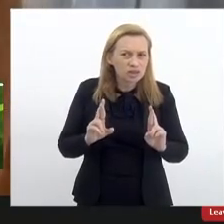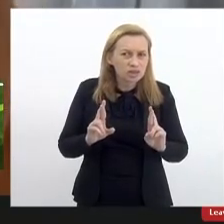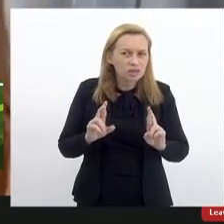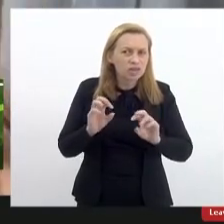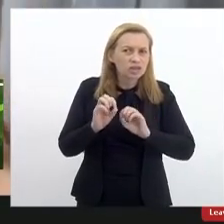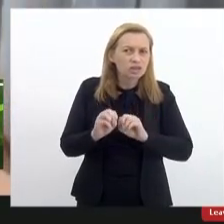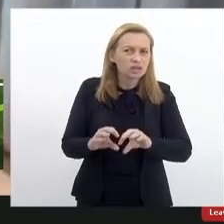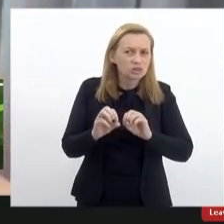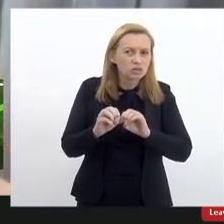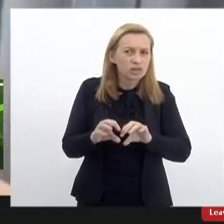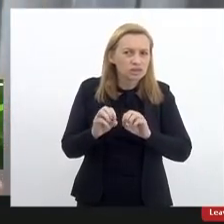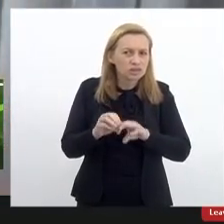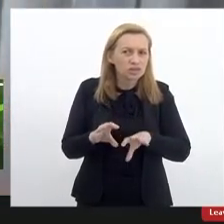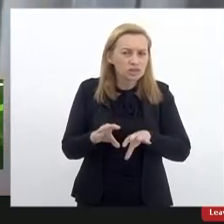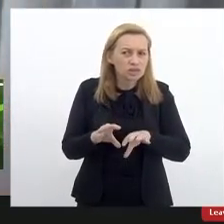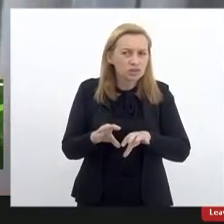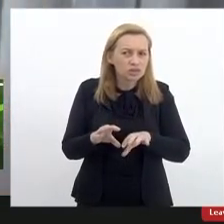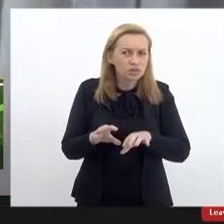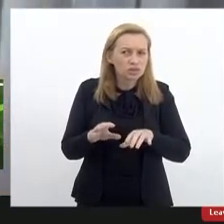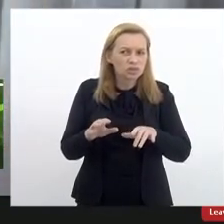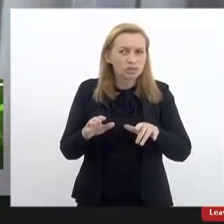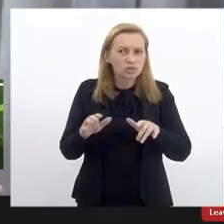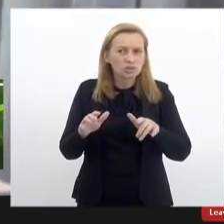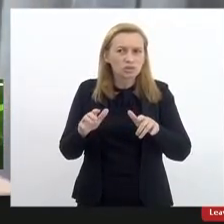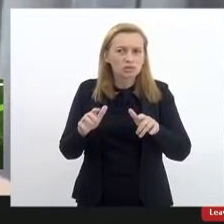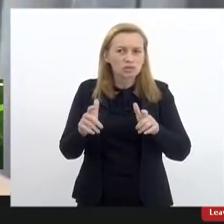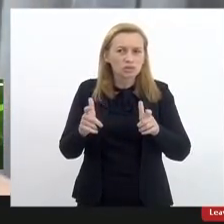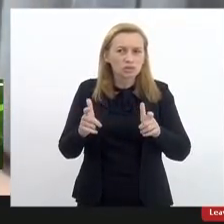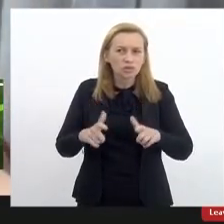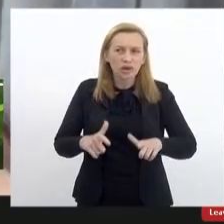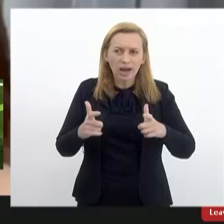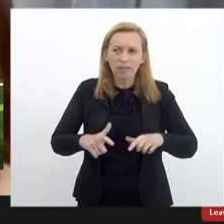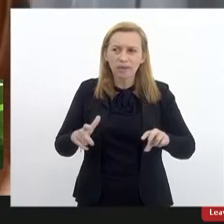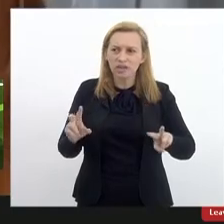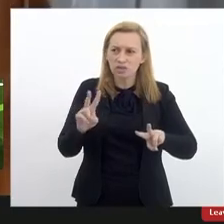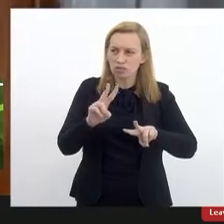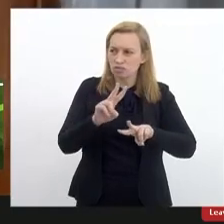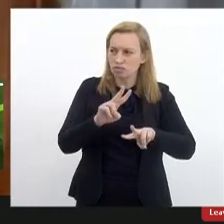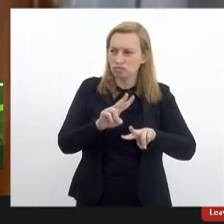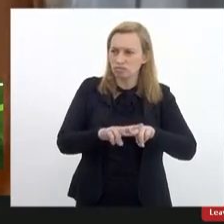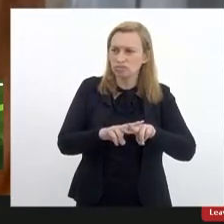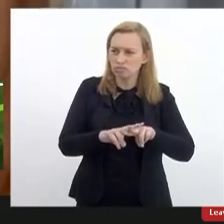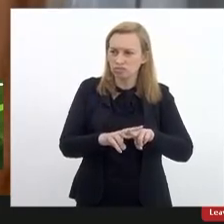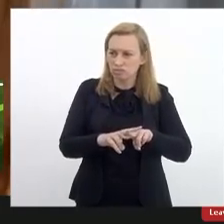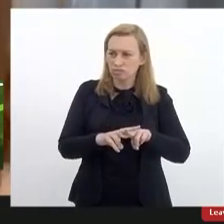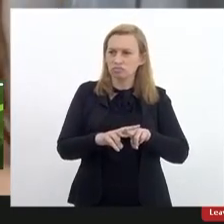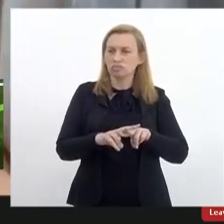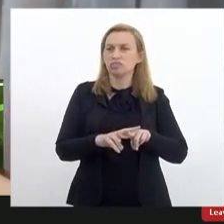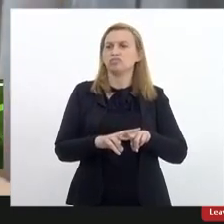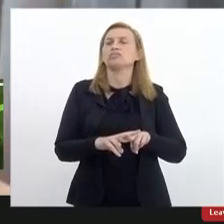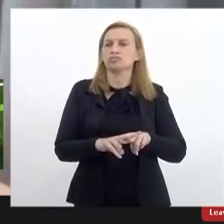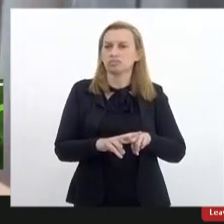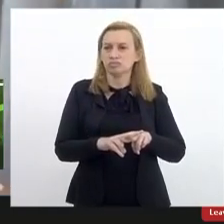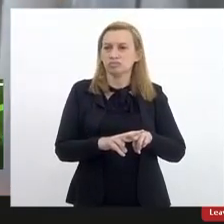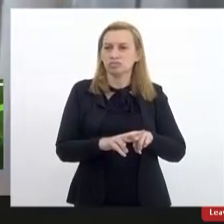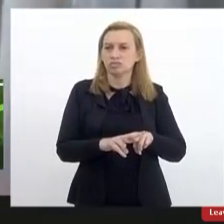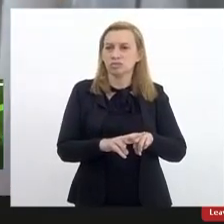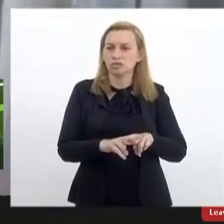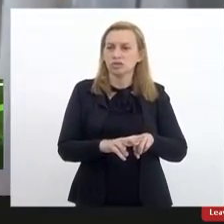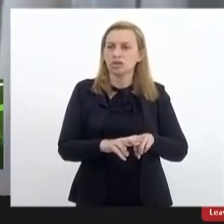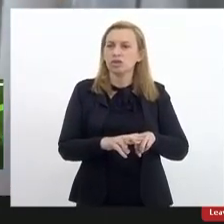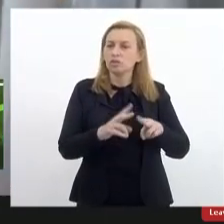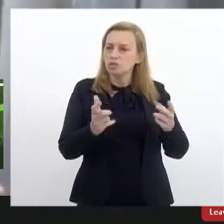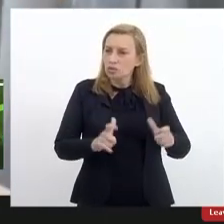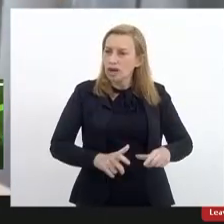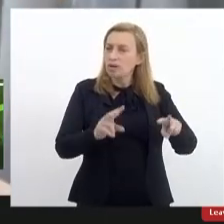educação em espaço prisional e que não se limita só a esse espaço